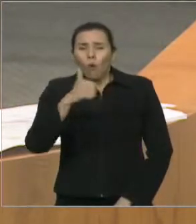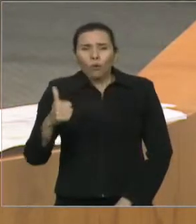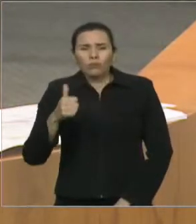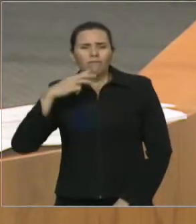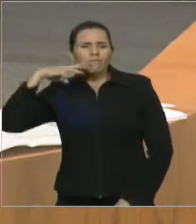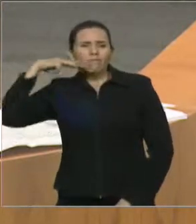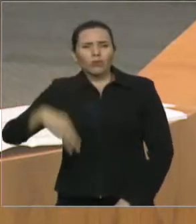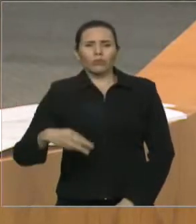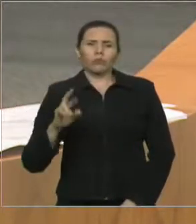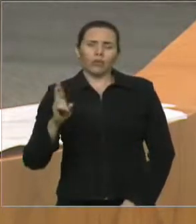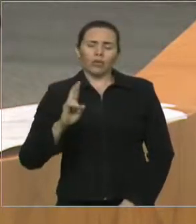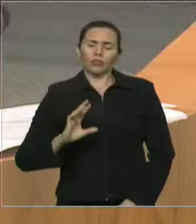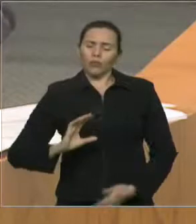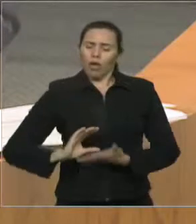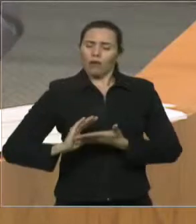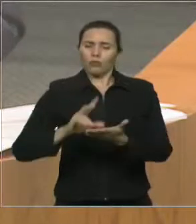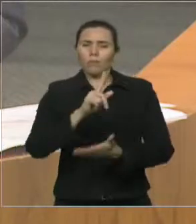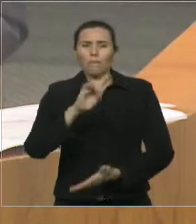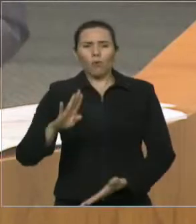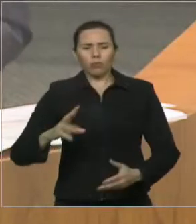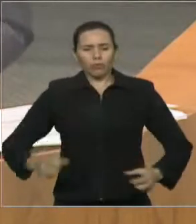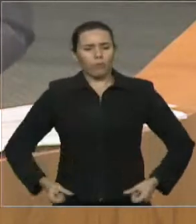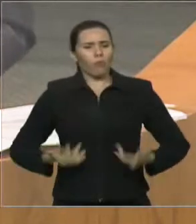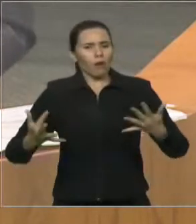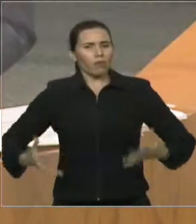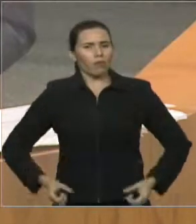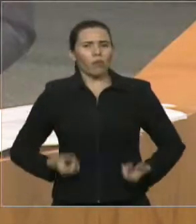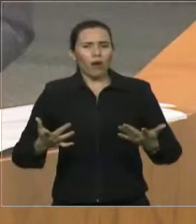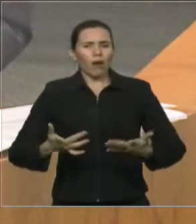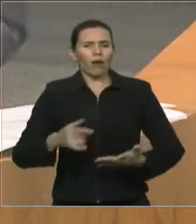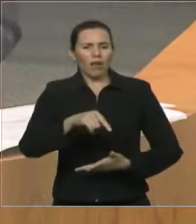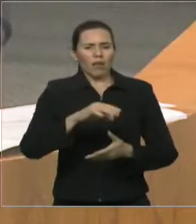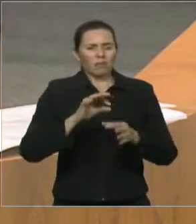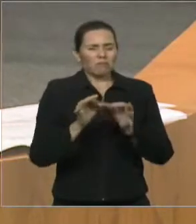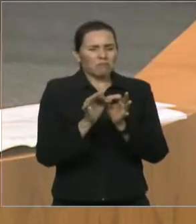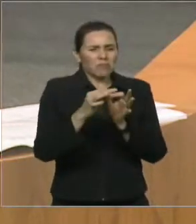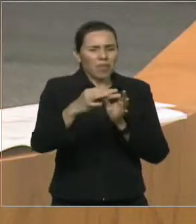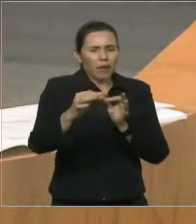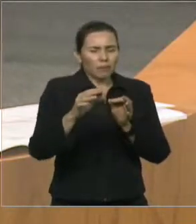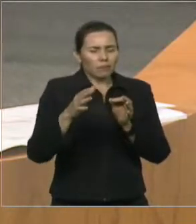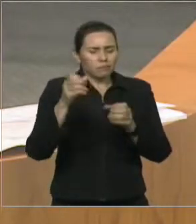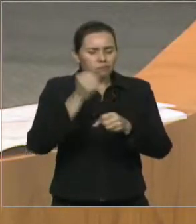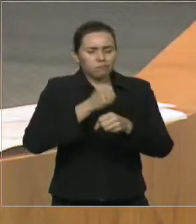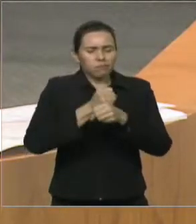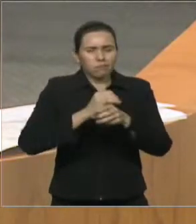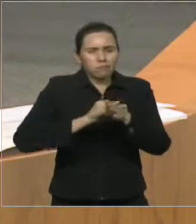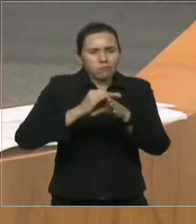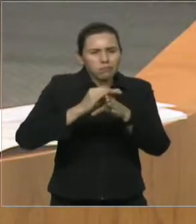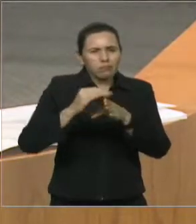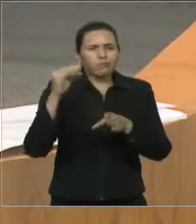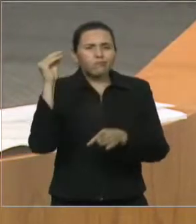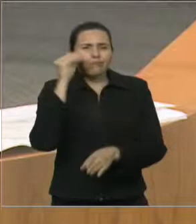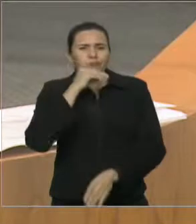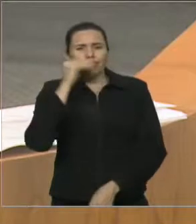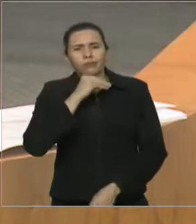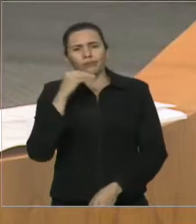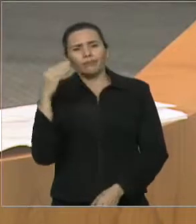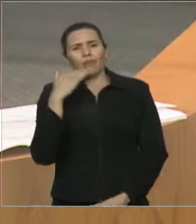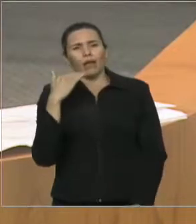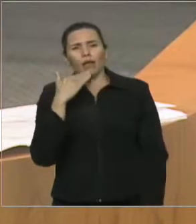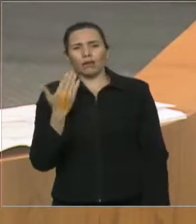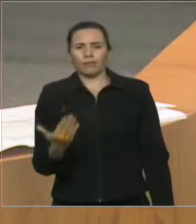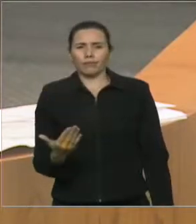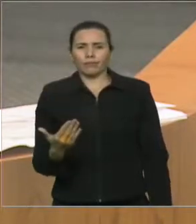deputado, é triste. Então, eu queria também me associar às suas angústias, e me associo, mas reverbero aqui nessa